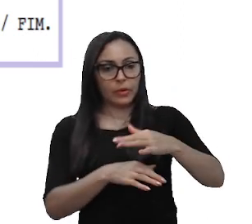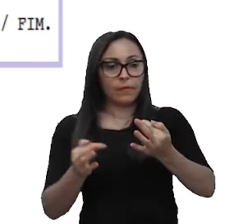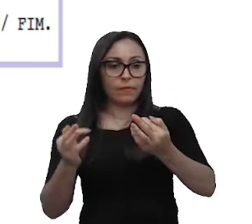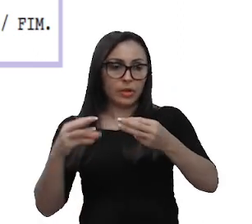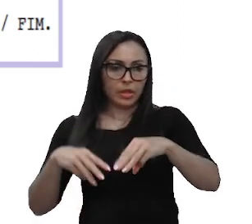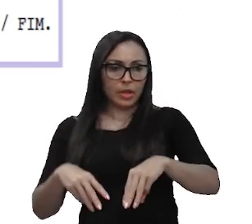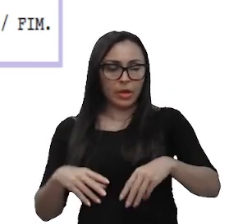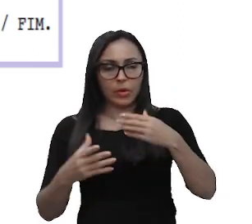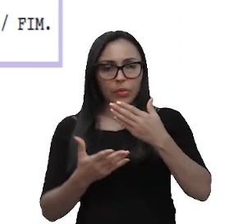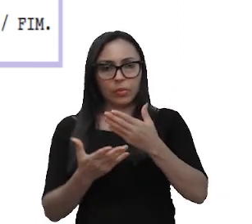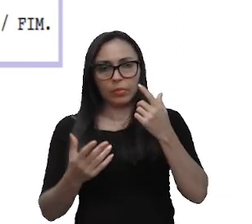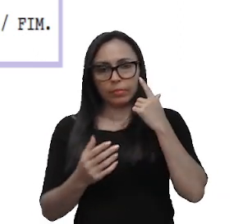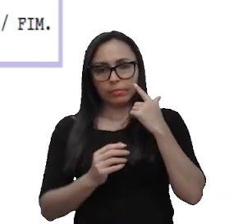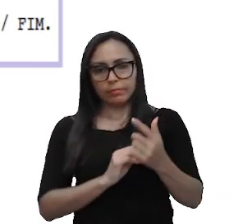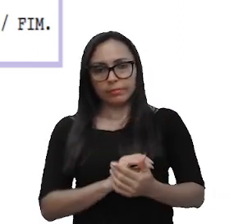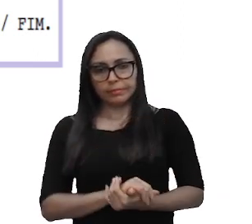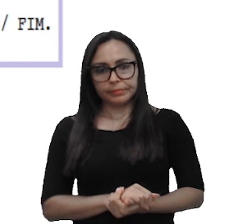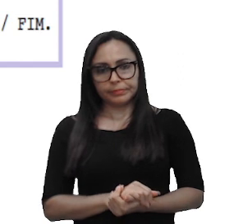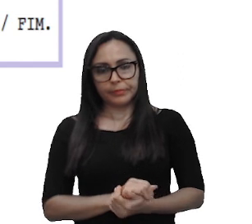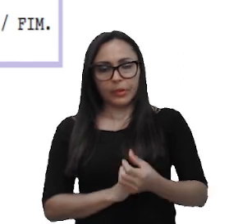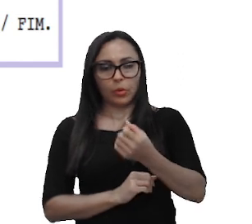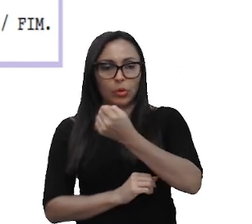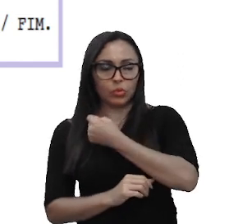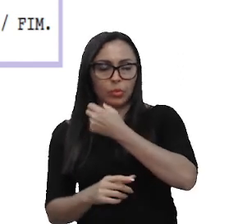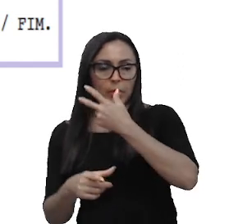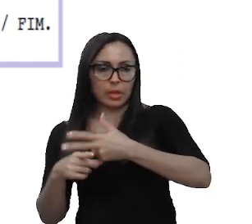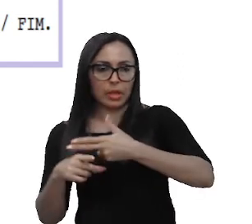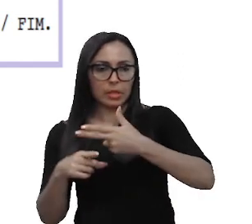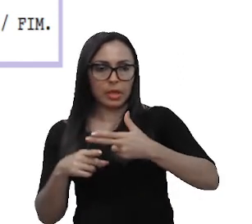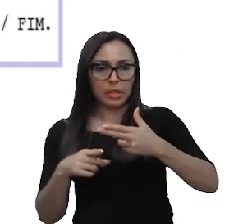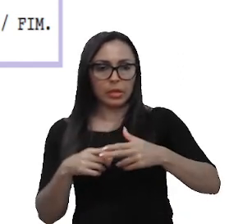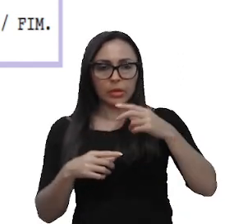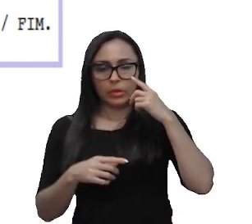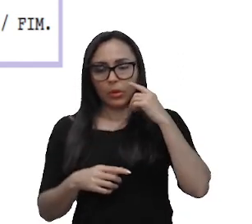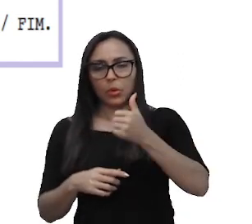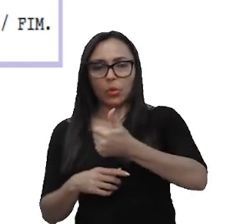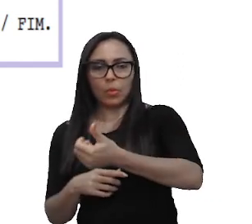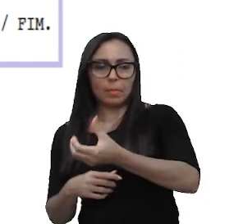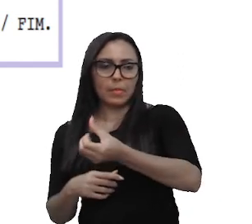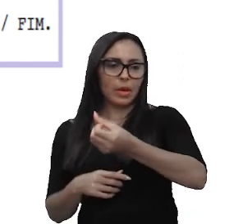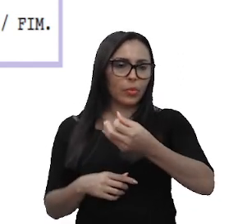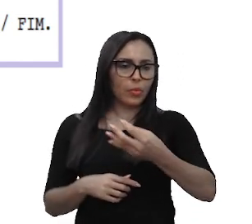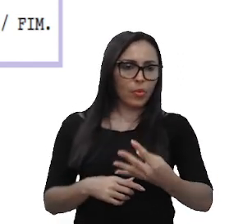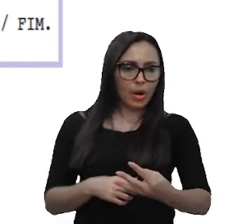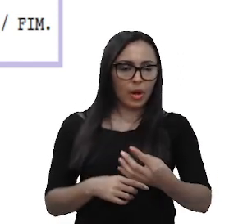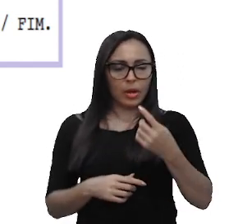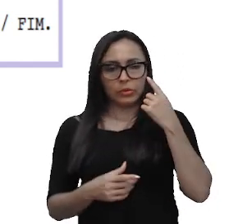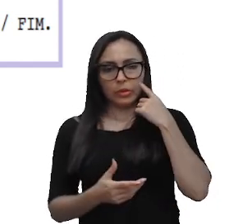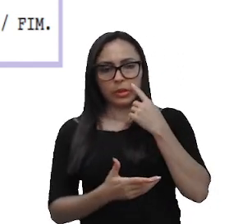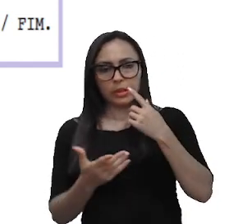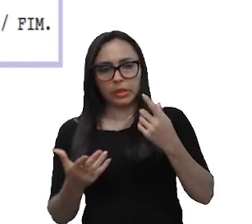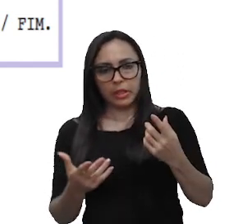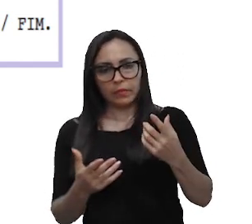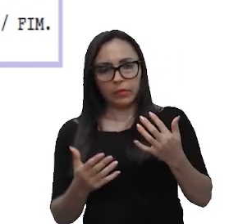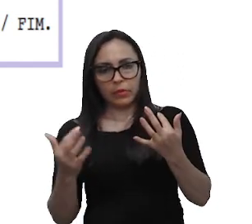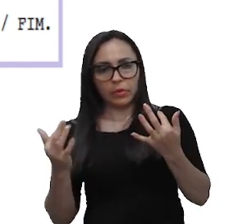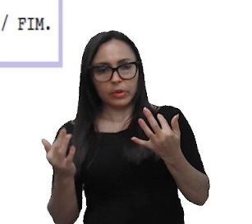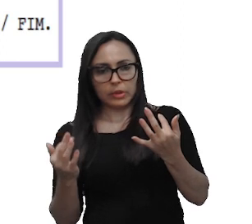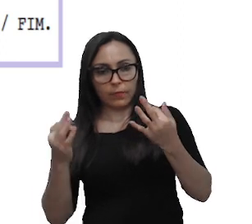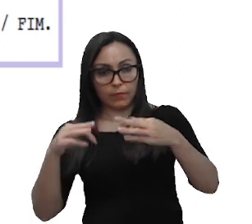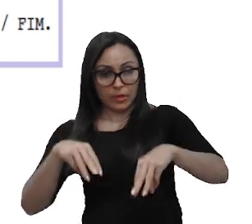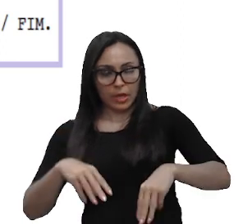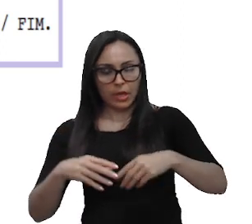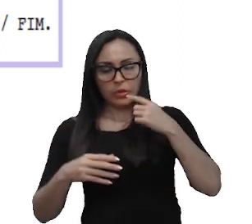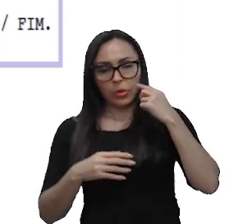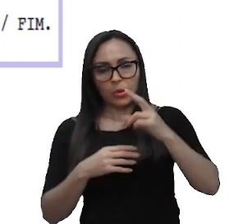quando vai subir os créditos, aí, o número da cena, aí, no caso, 101,64, arquivo, créditos finais, e aí, tem todo,